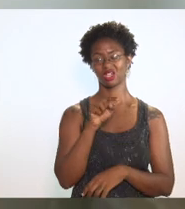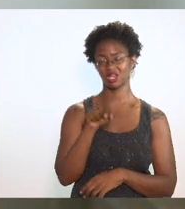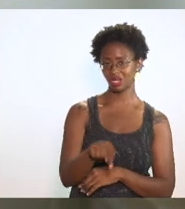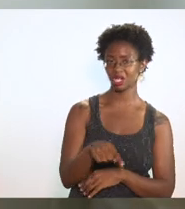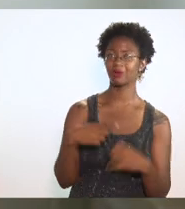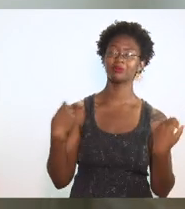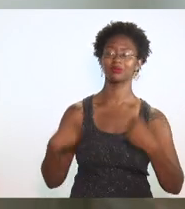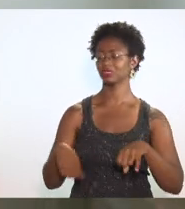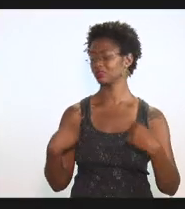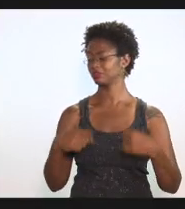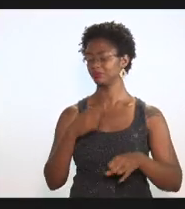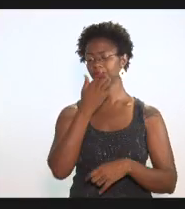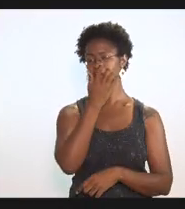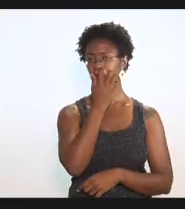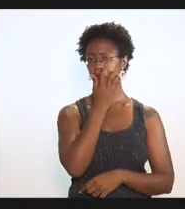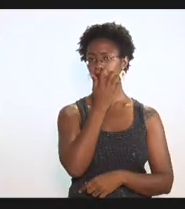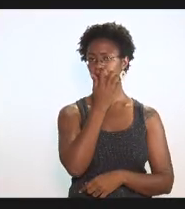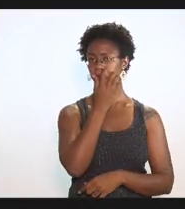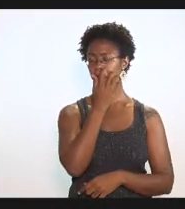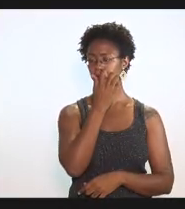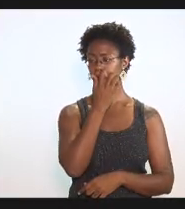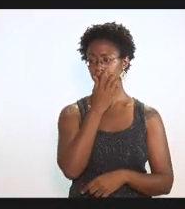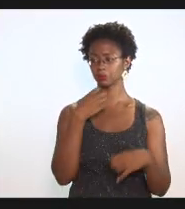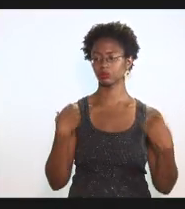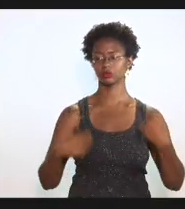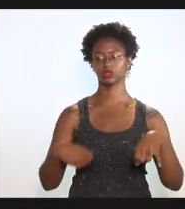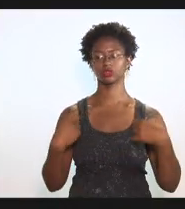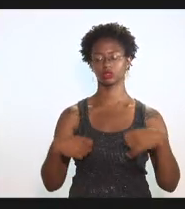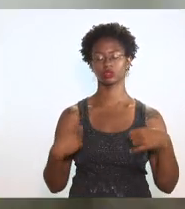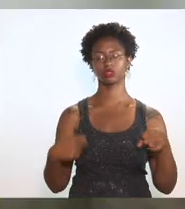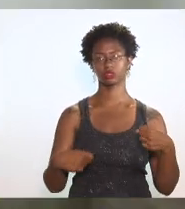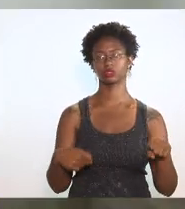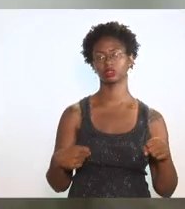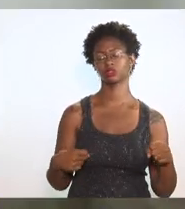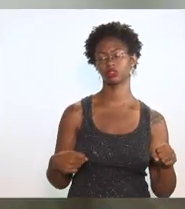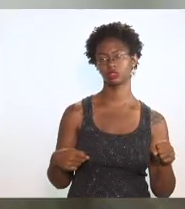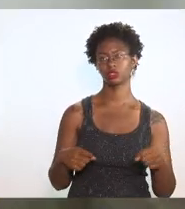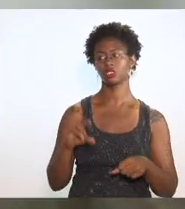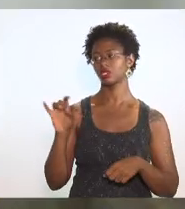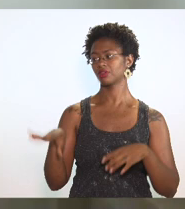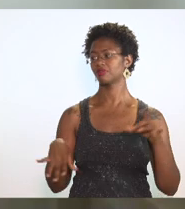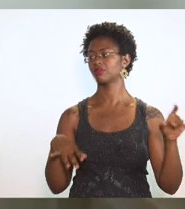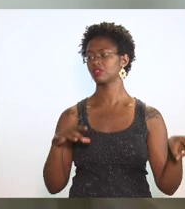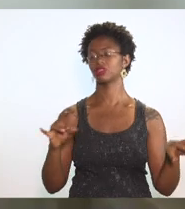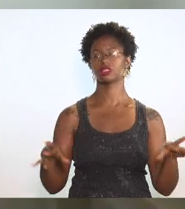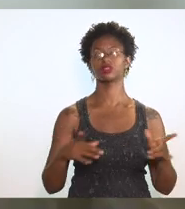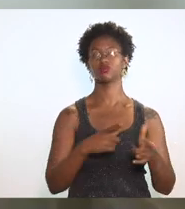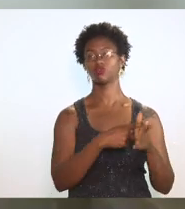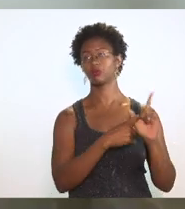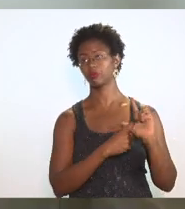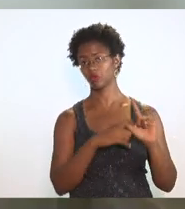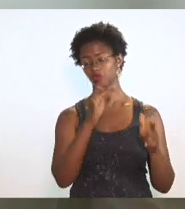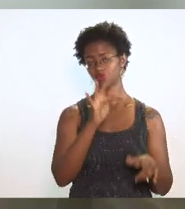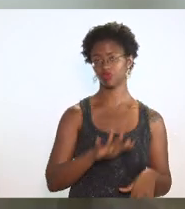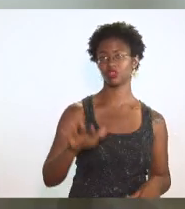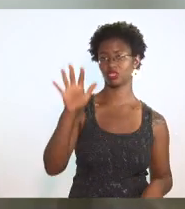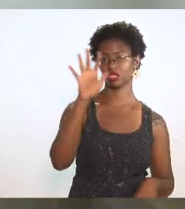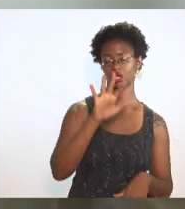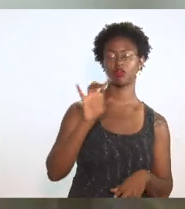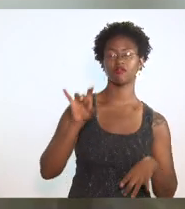necessário, né, na evasão fiscal dos impostos federais, a evasão fiscal do Brasil,